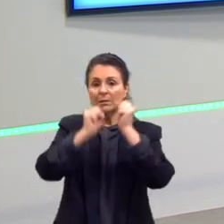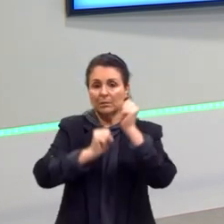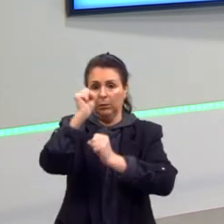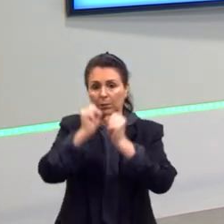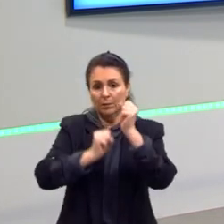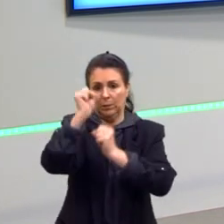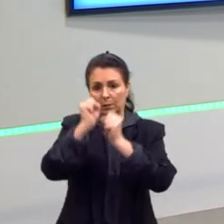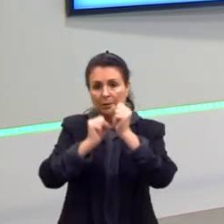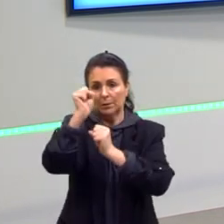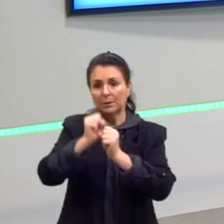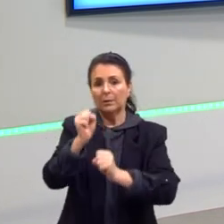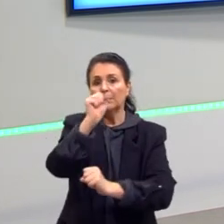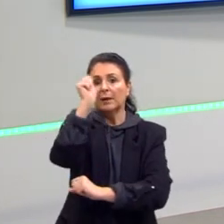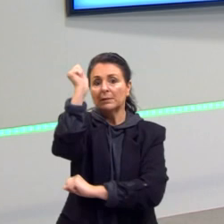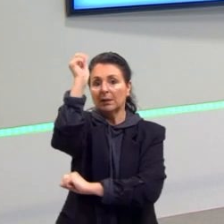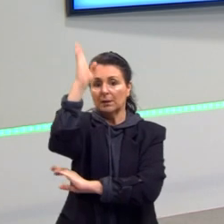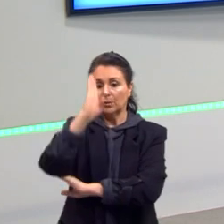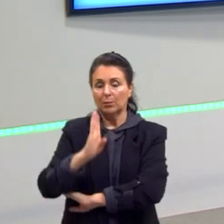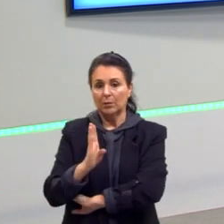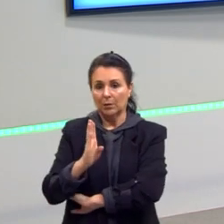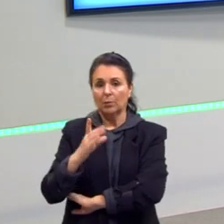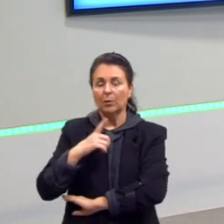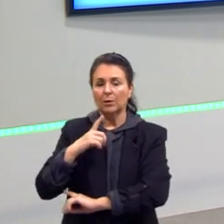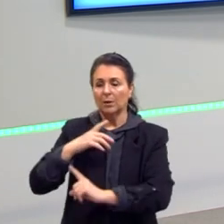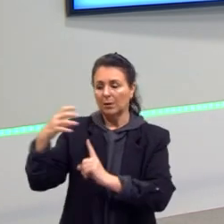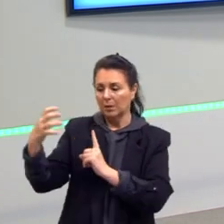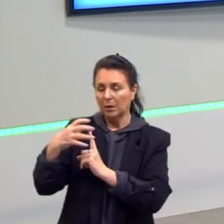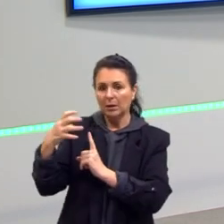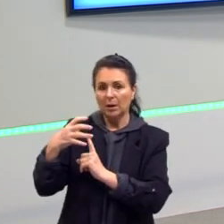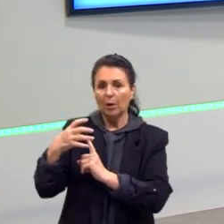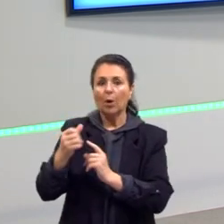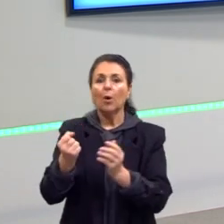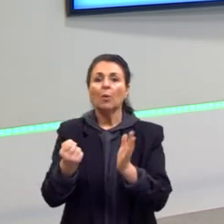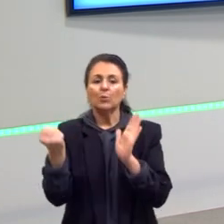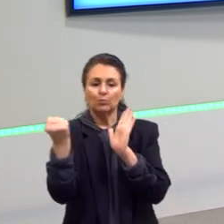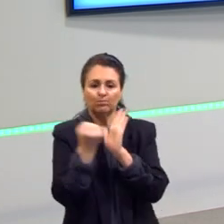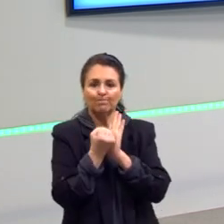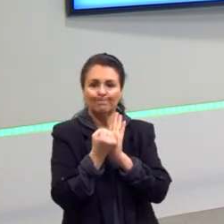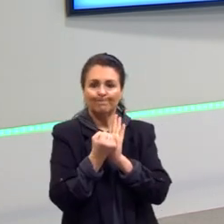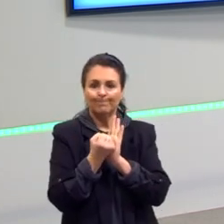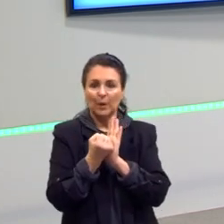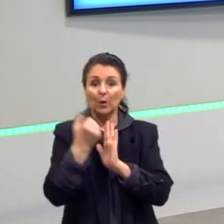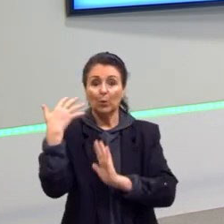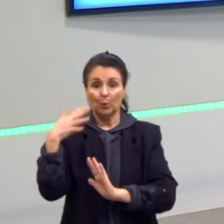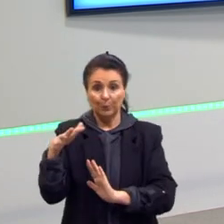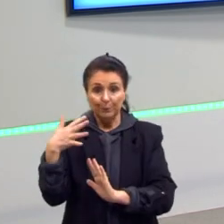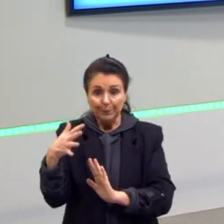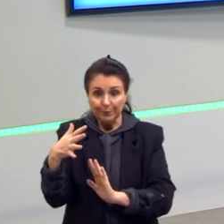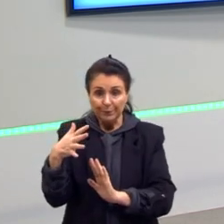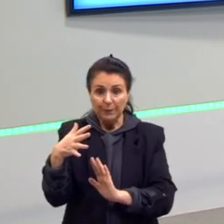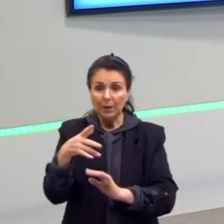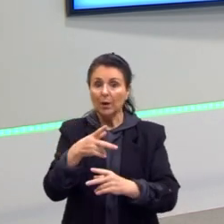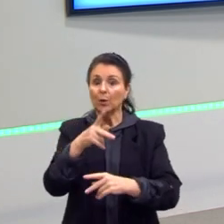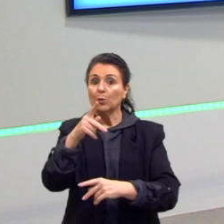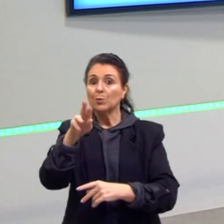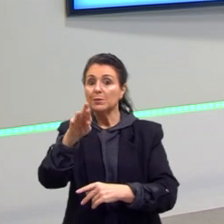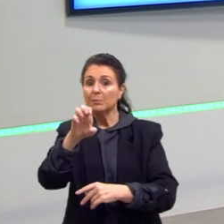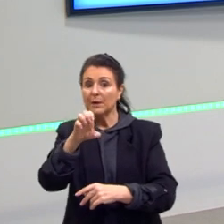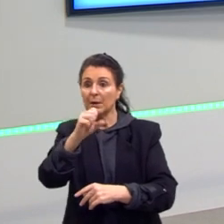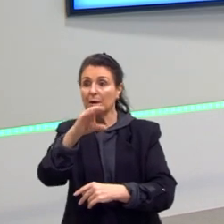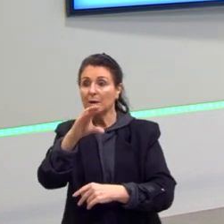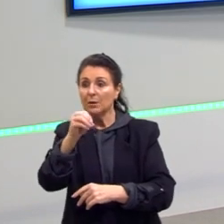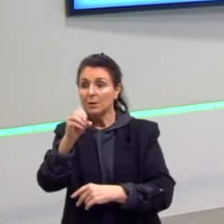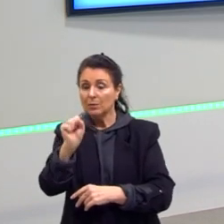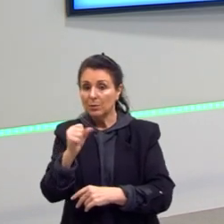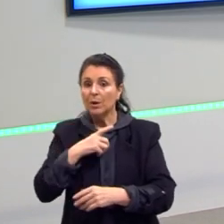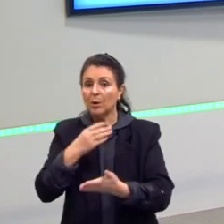formam essa interferência na economia, começa a rotular os preços, começam a ter grandes relações aí